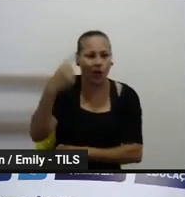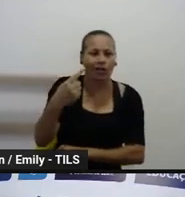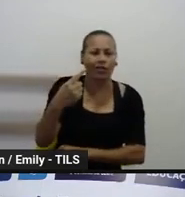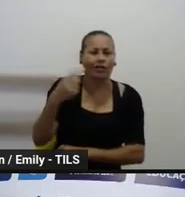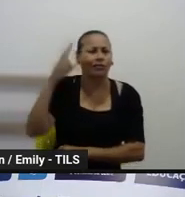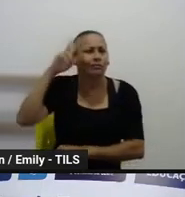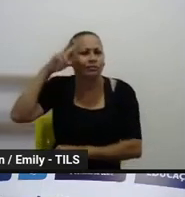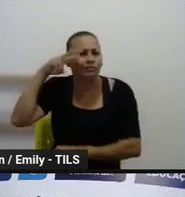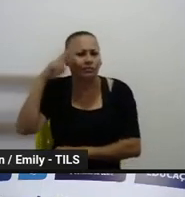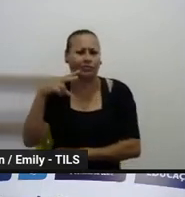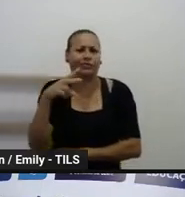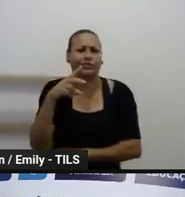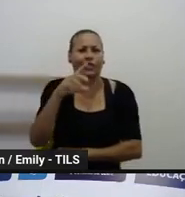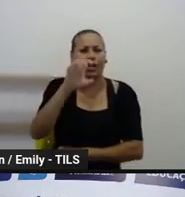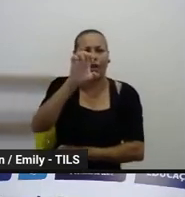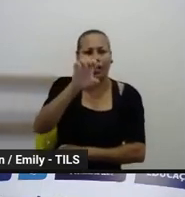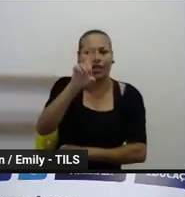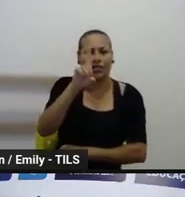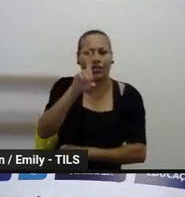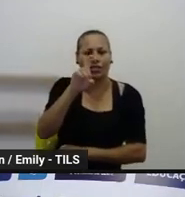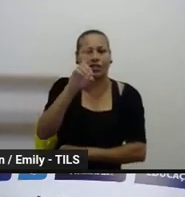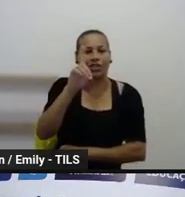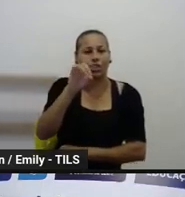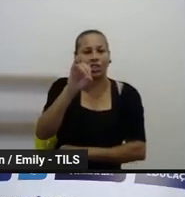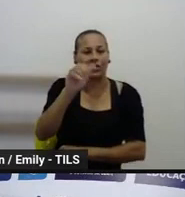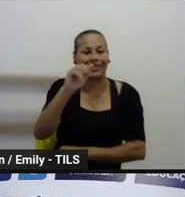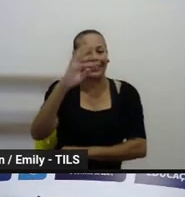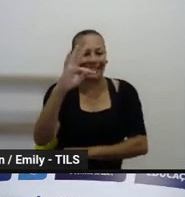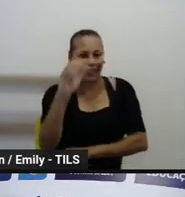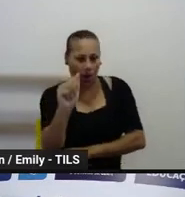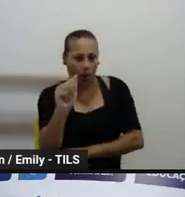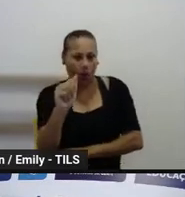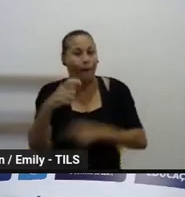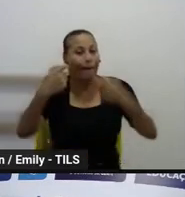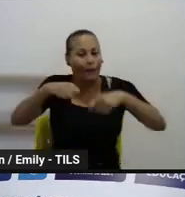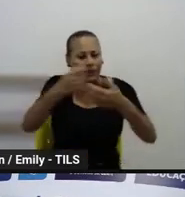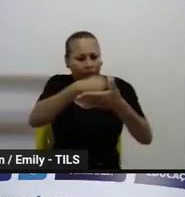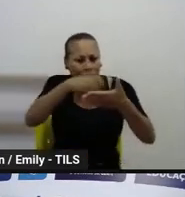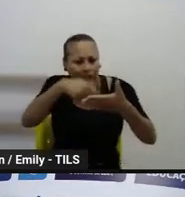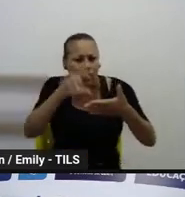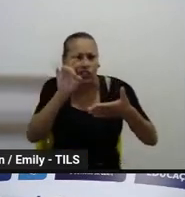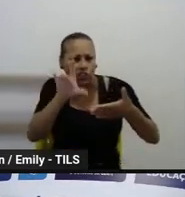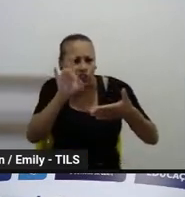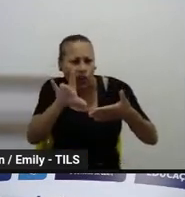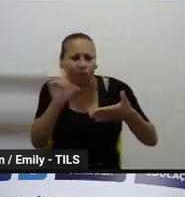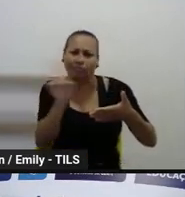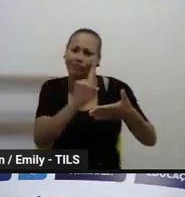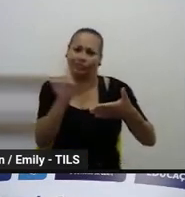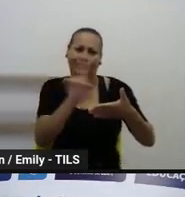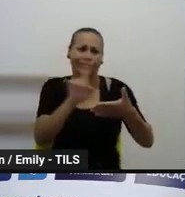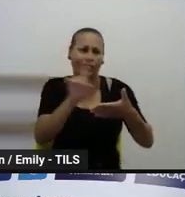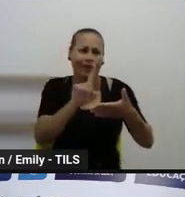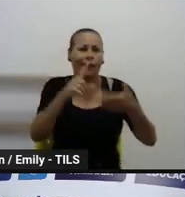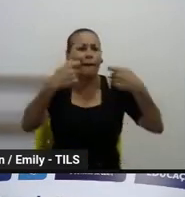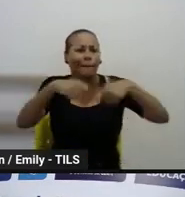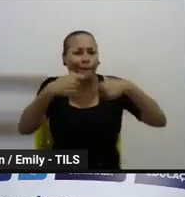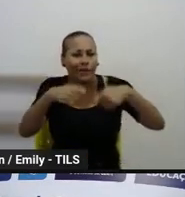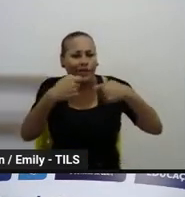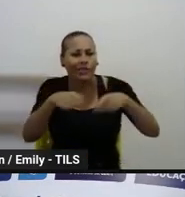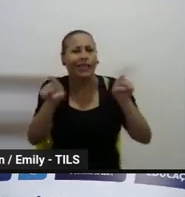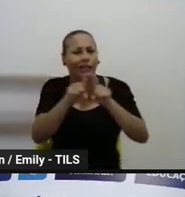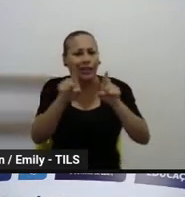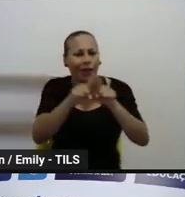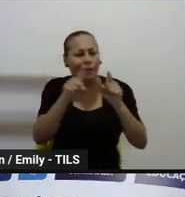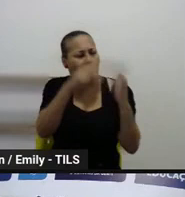que não é só se inscrever, precisa também quando vocês forem lá abrir e quiserem fazer a inscrição, leiam tudo